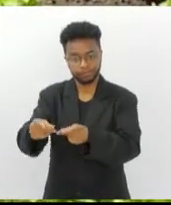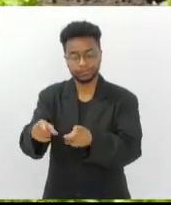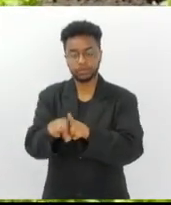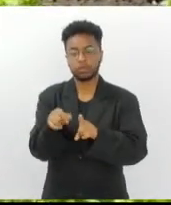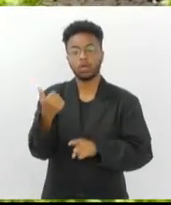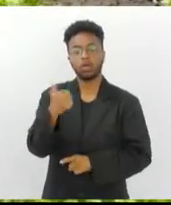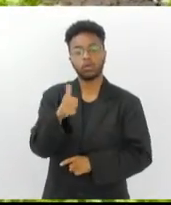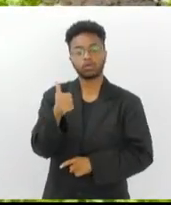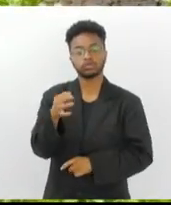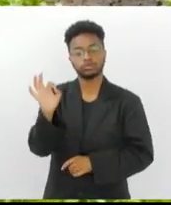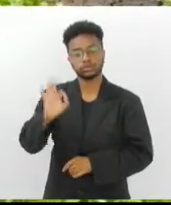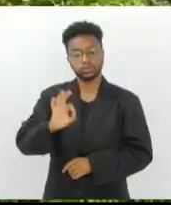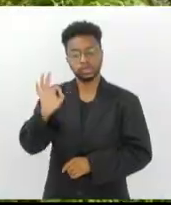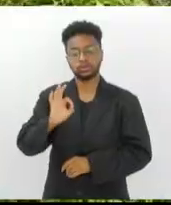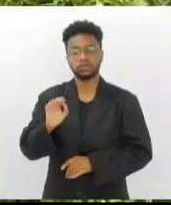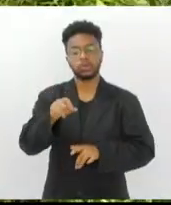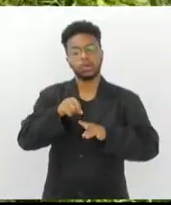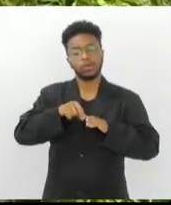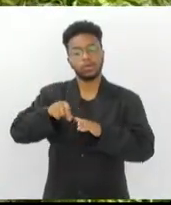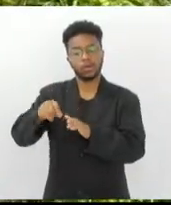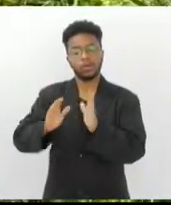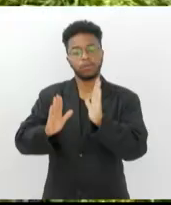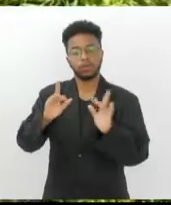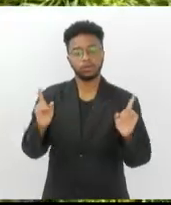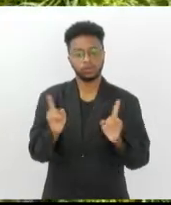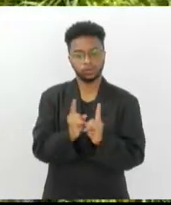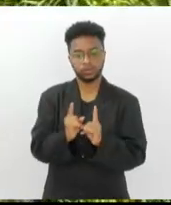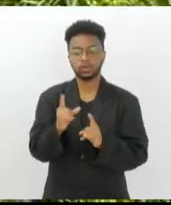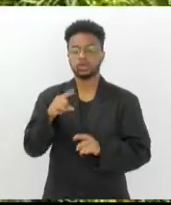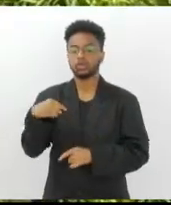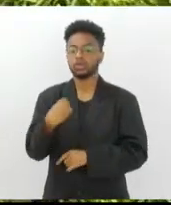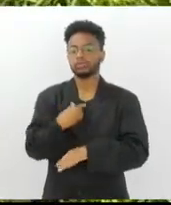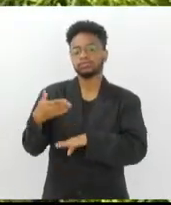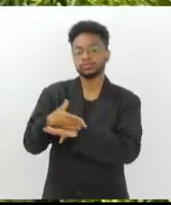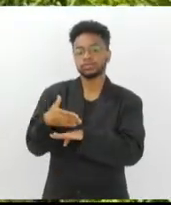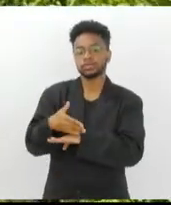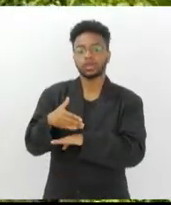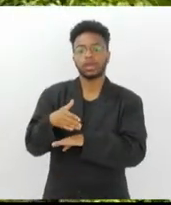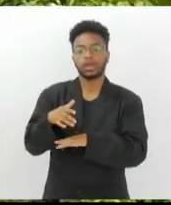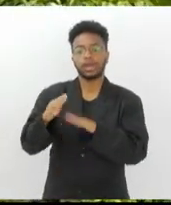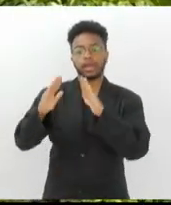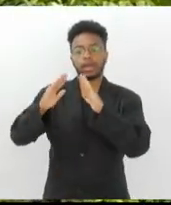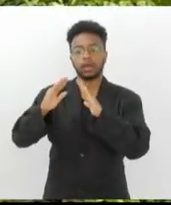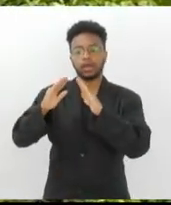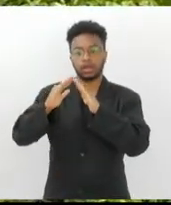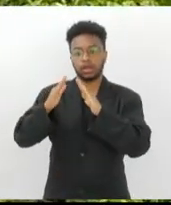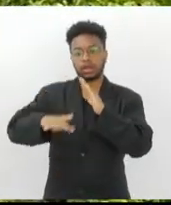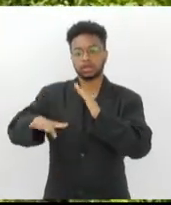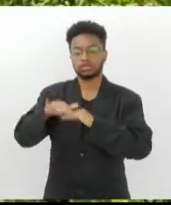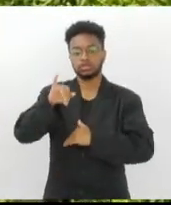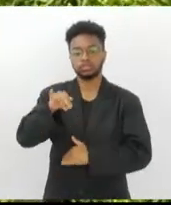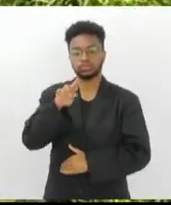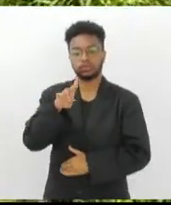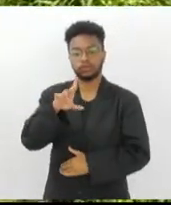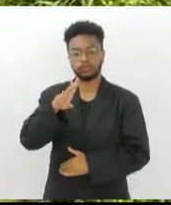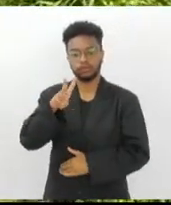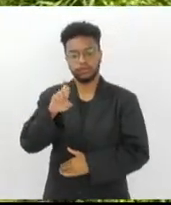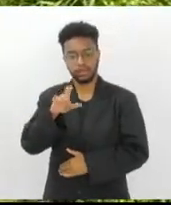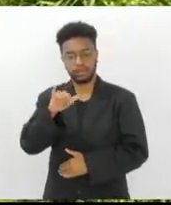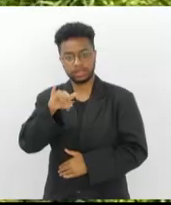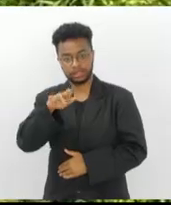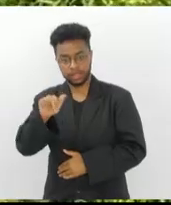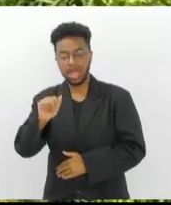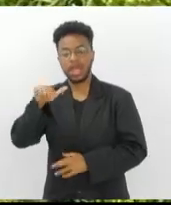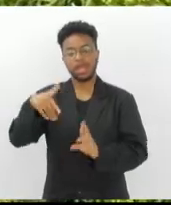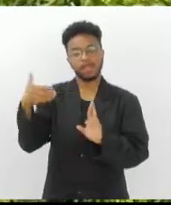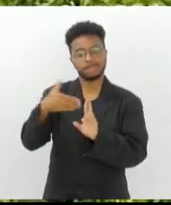nas lavouras temporárias. Nós estamos aqui na propriedade da Jovelina, uma referência em produção orgânica e é um exemplo